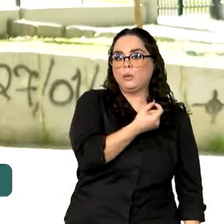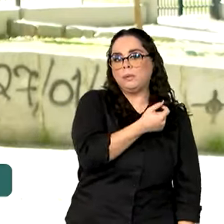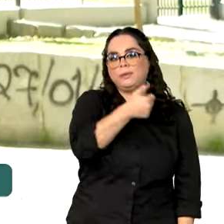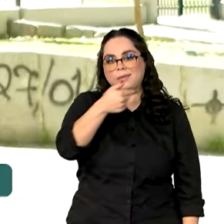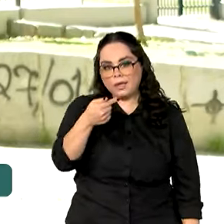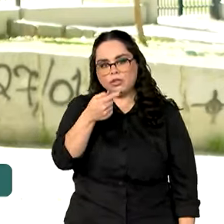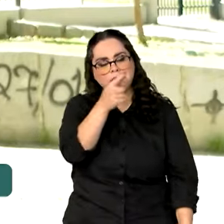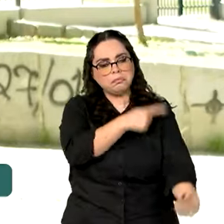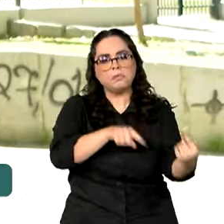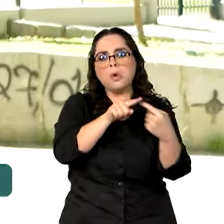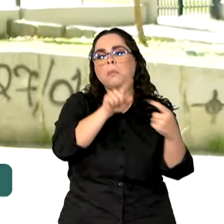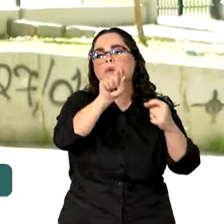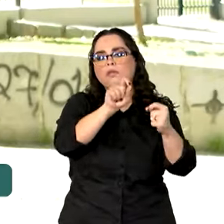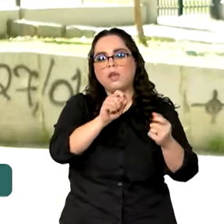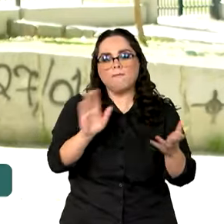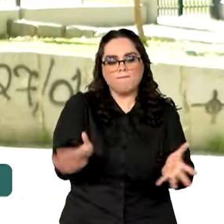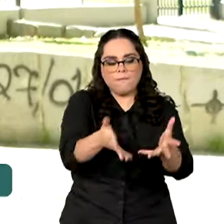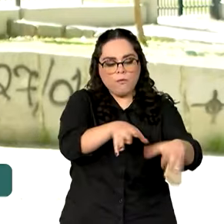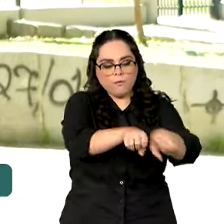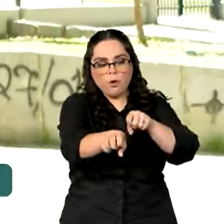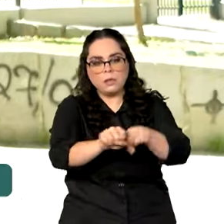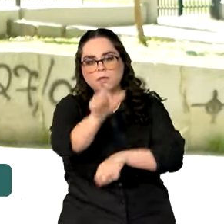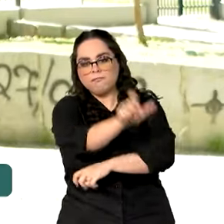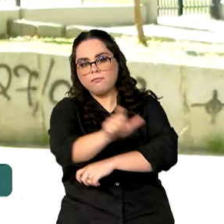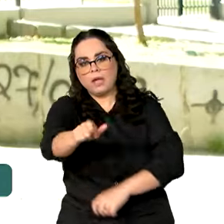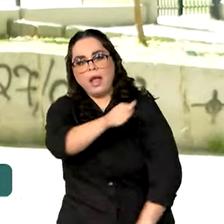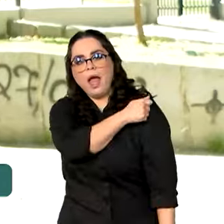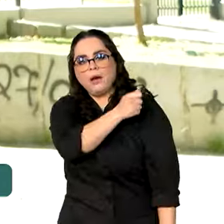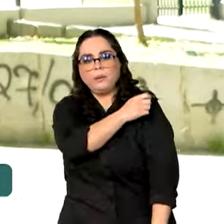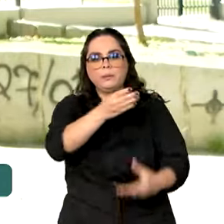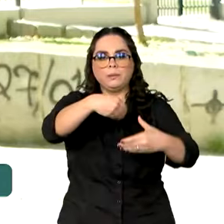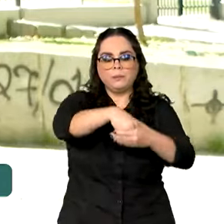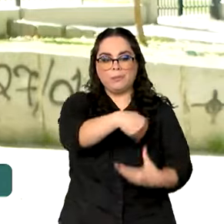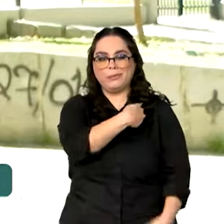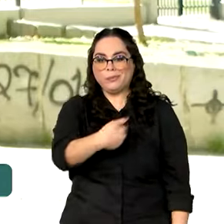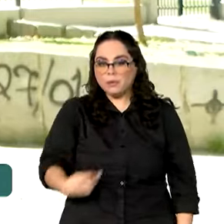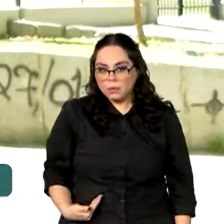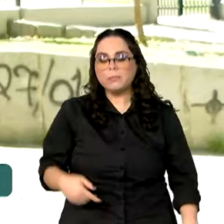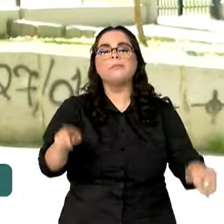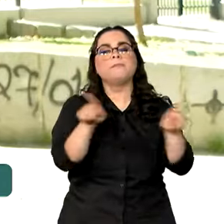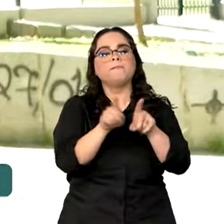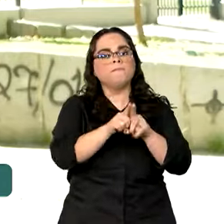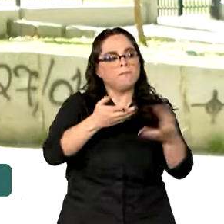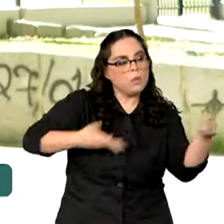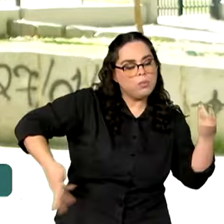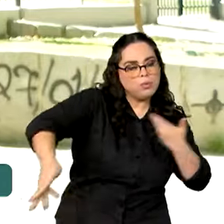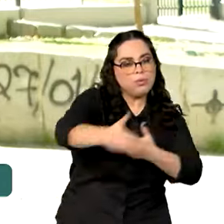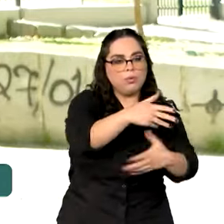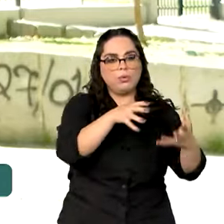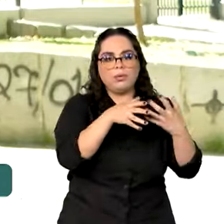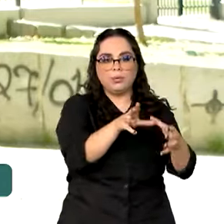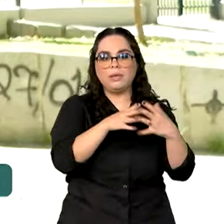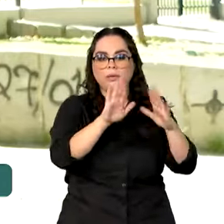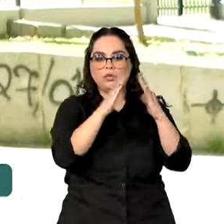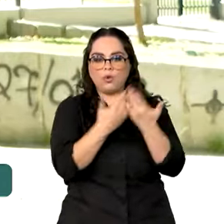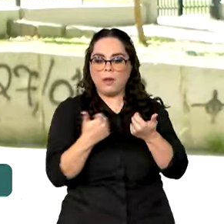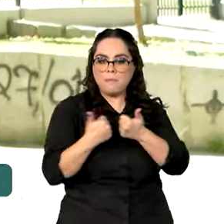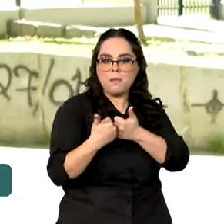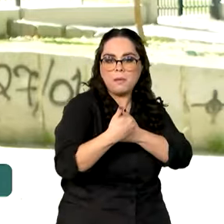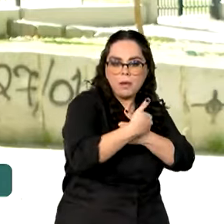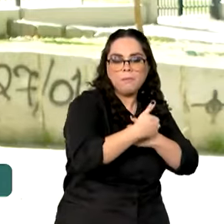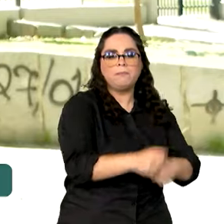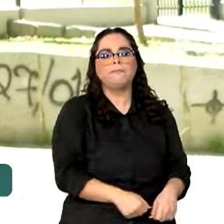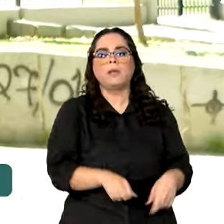promover a formação integral dos estudantes da rede pública e envolver toda a comunidade escolar. As escolas